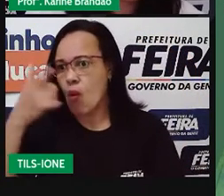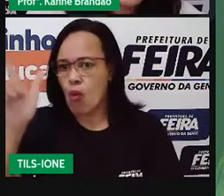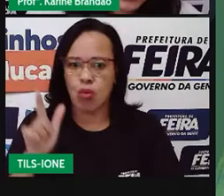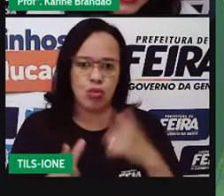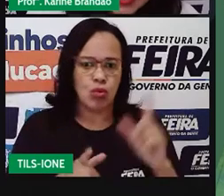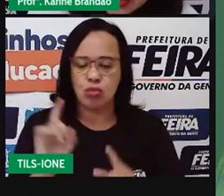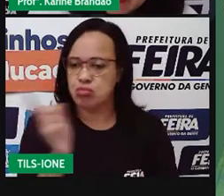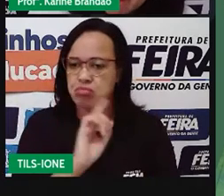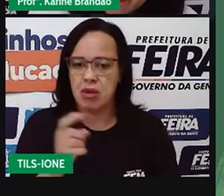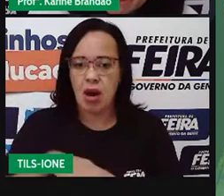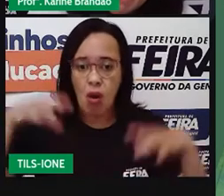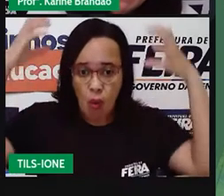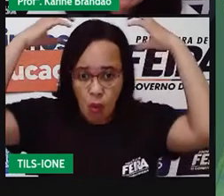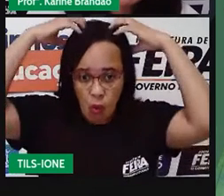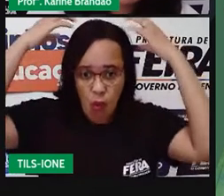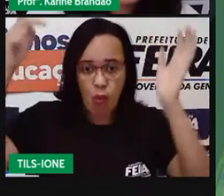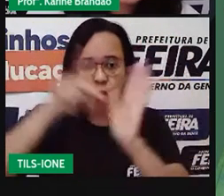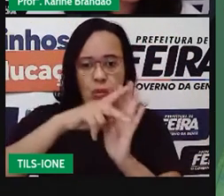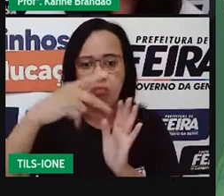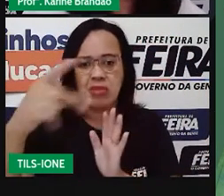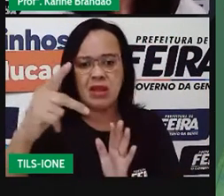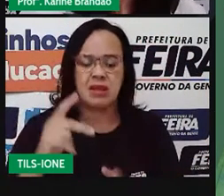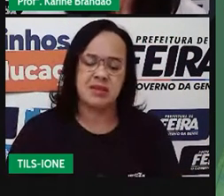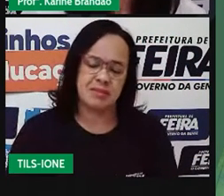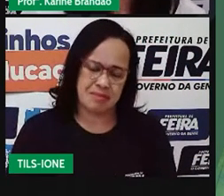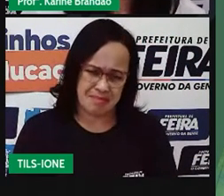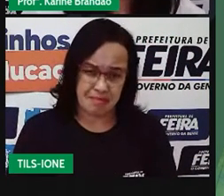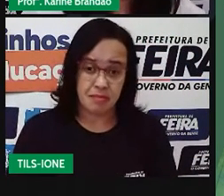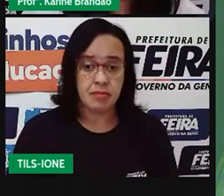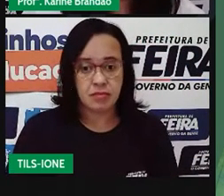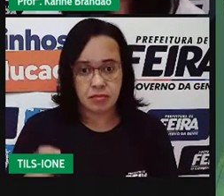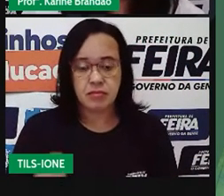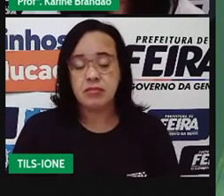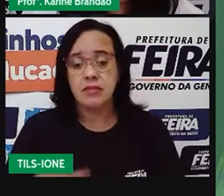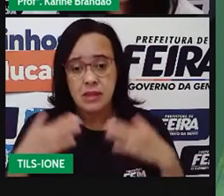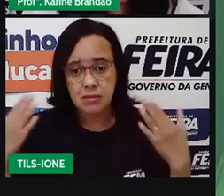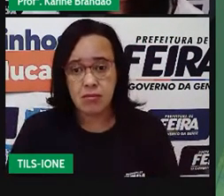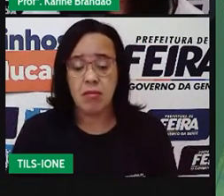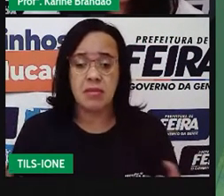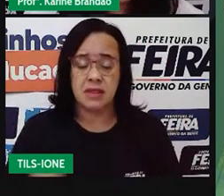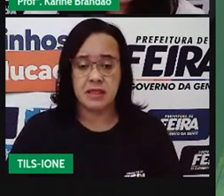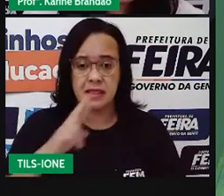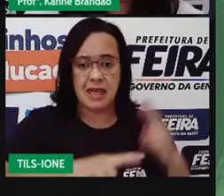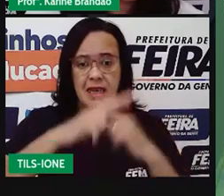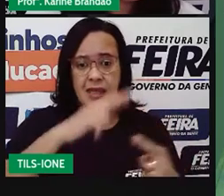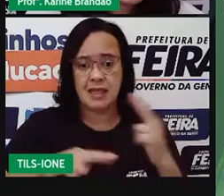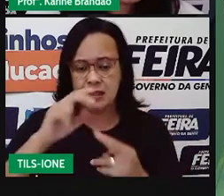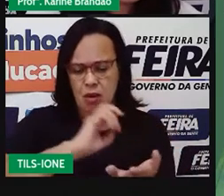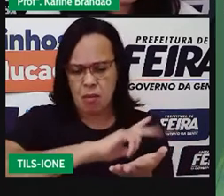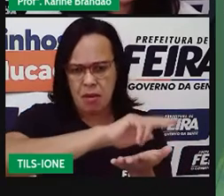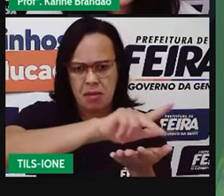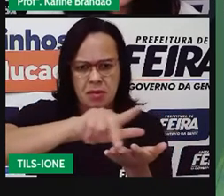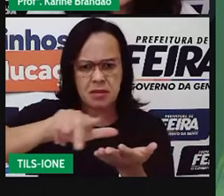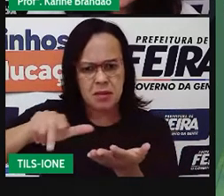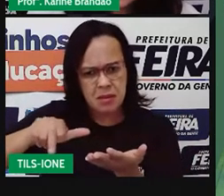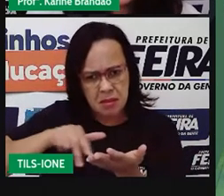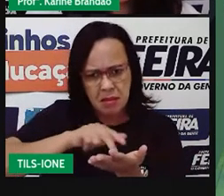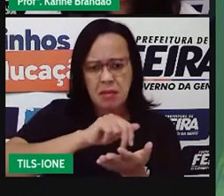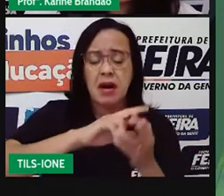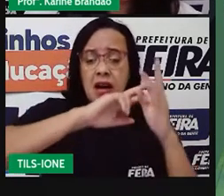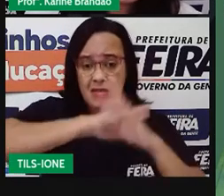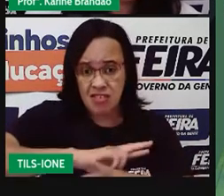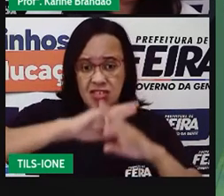pais, vamos dizer assim. E a gente tem relações desarmônicas também entre espécies diferentes.